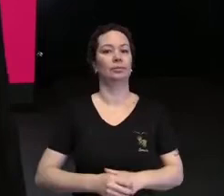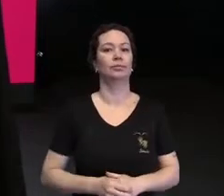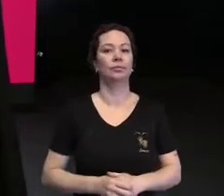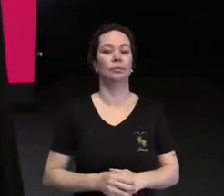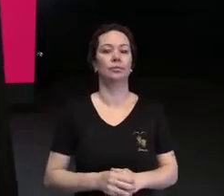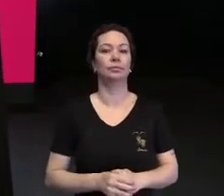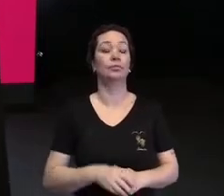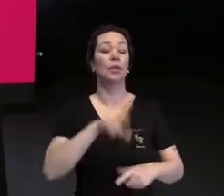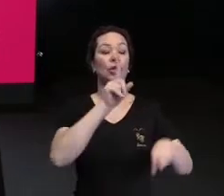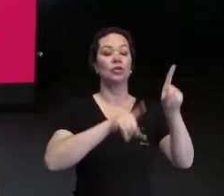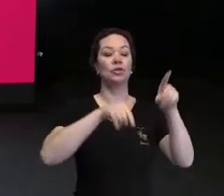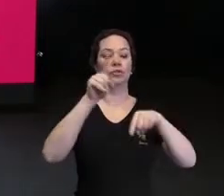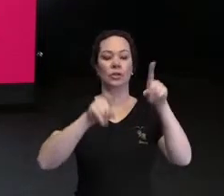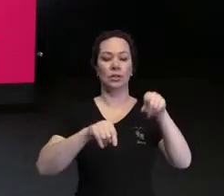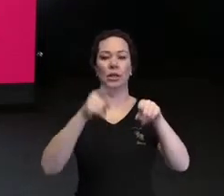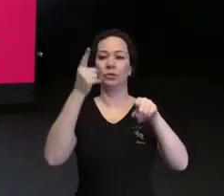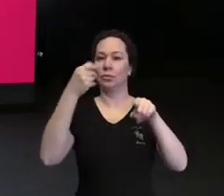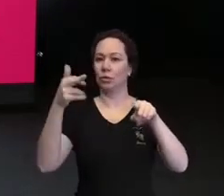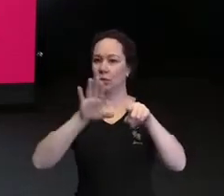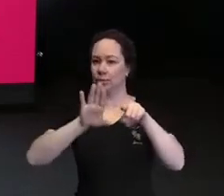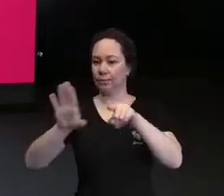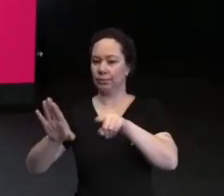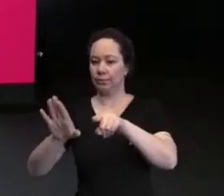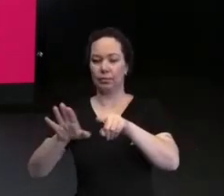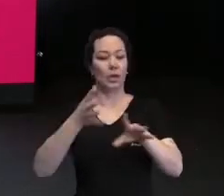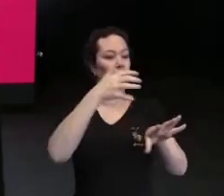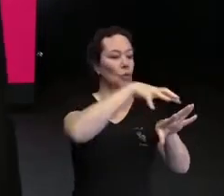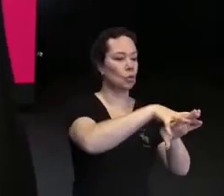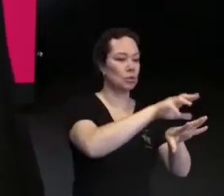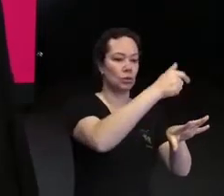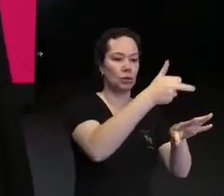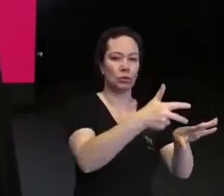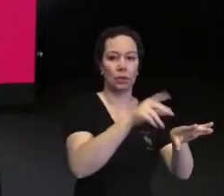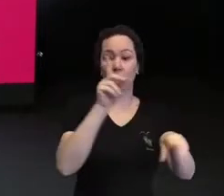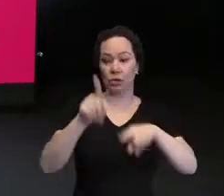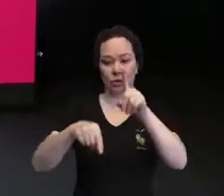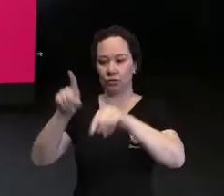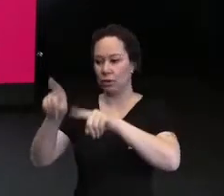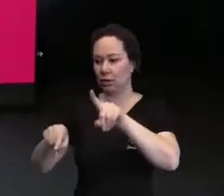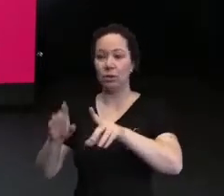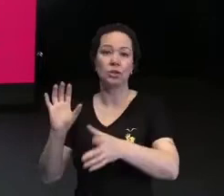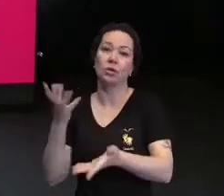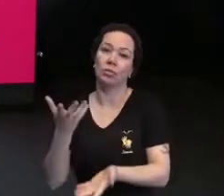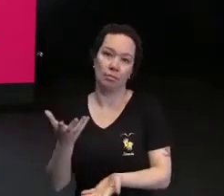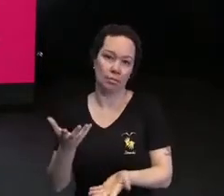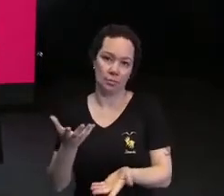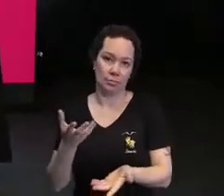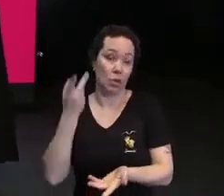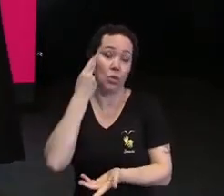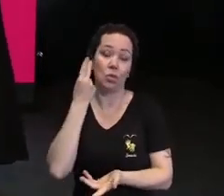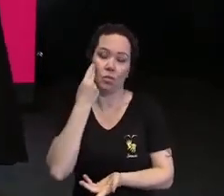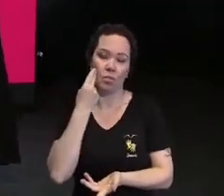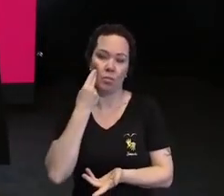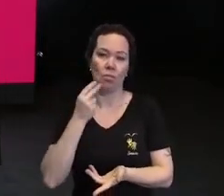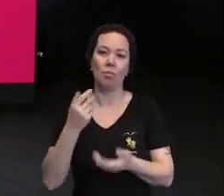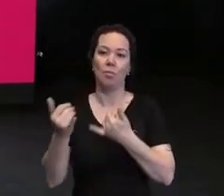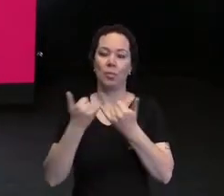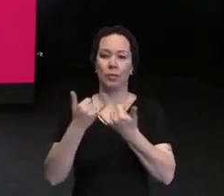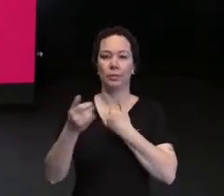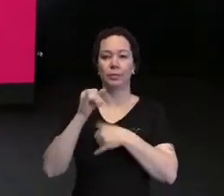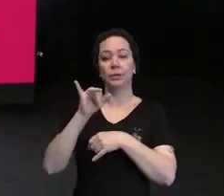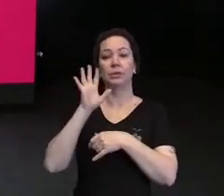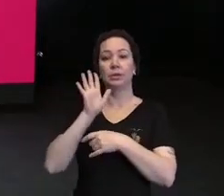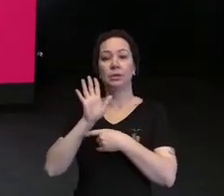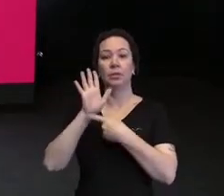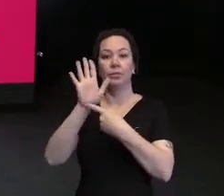Diversidade é uma coisa, inclusão é outra. Diversidade a gente não precisa fazer nada, ela acontece. Por exemplo, se a gente olhar os dados